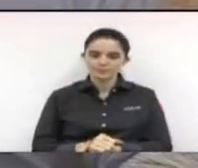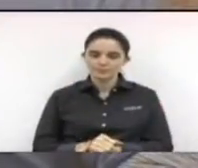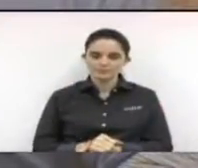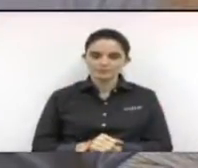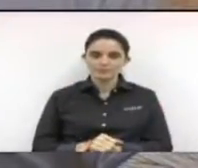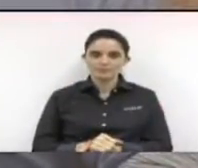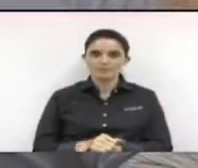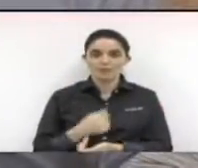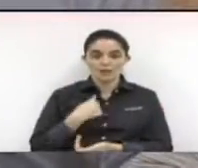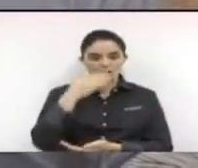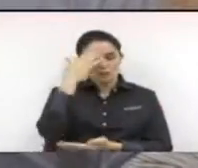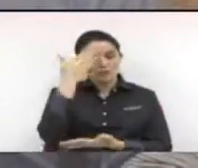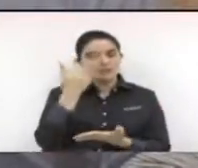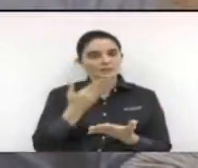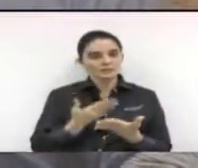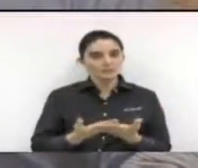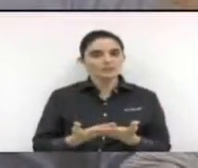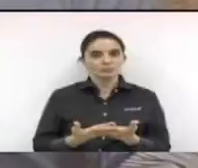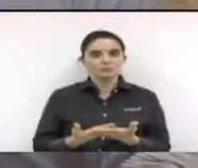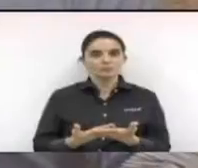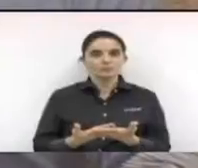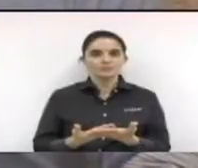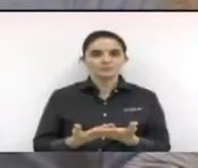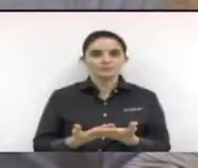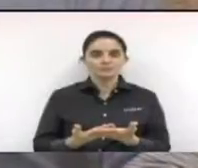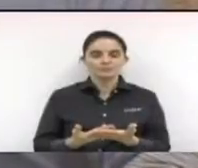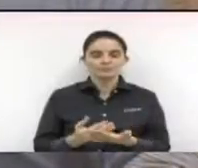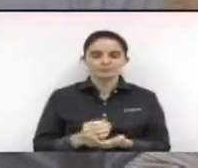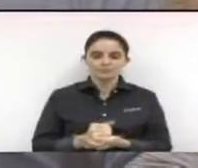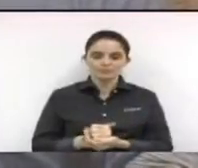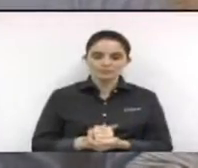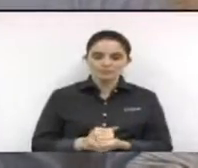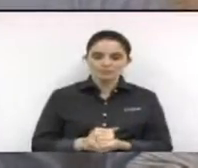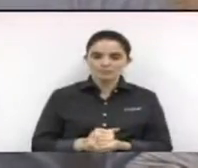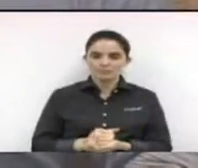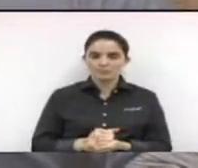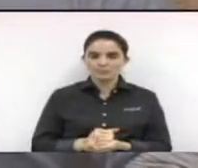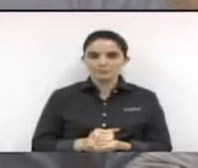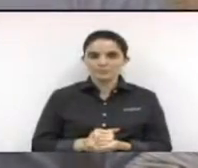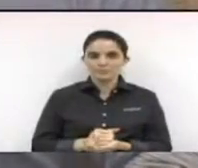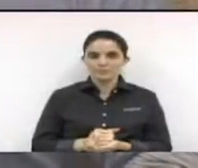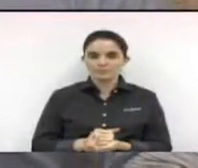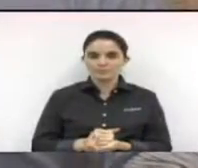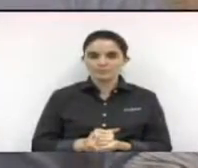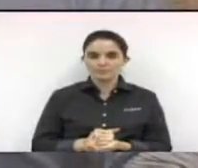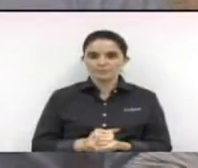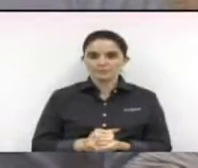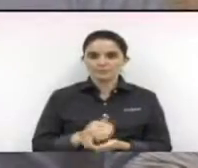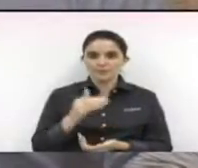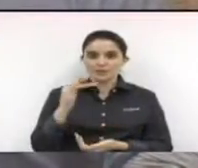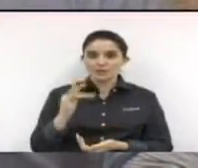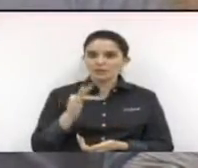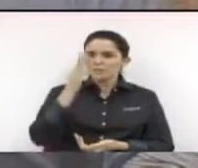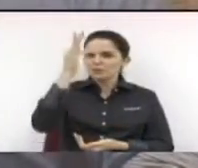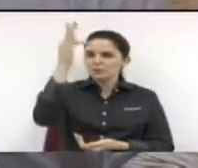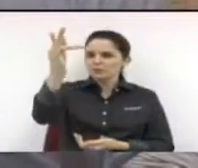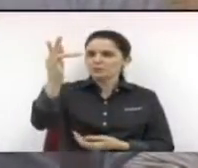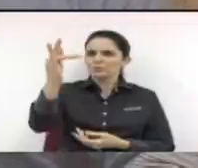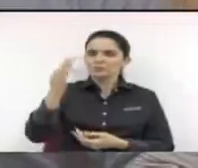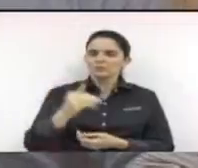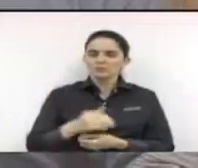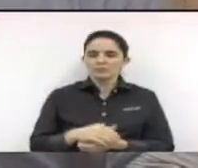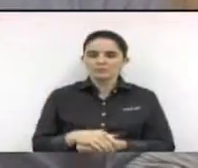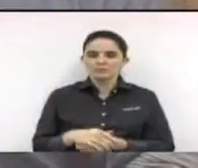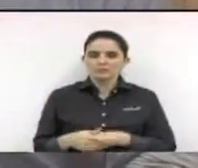de futuros, futuras vidas, se assim posso dizer, não poderem ser ajudadas como eu fui,